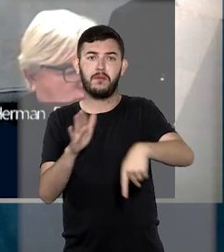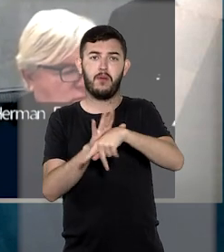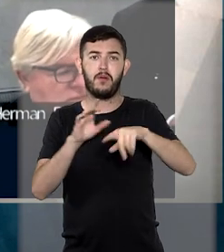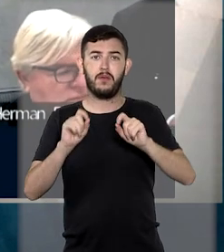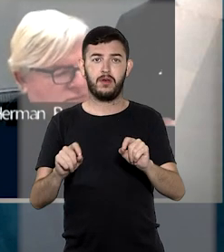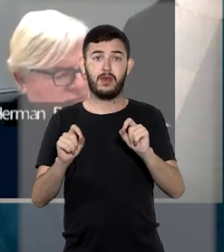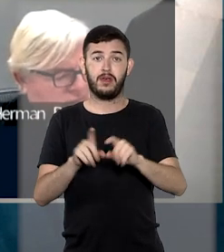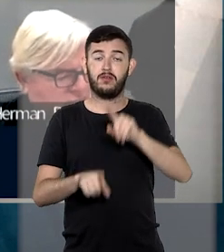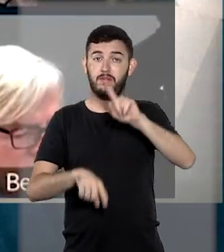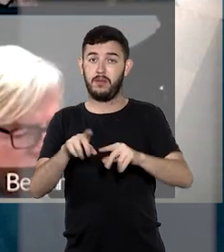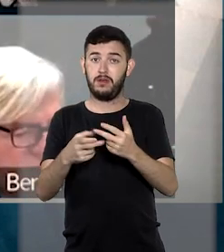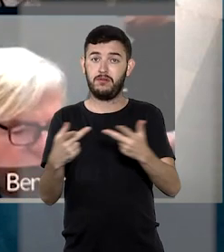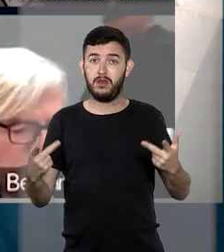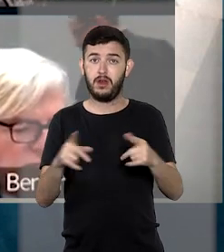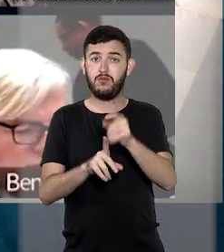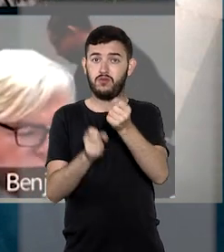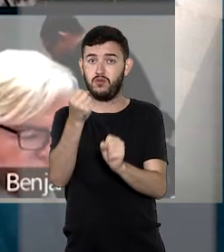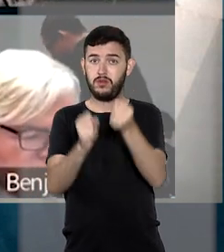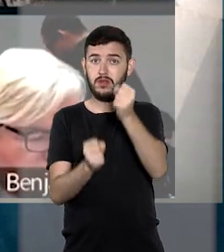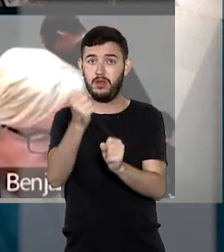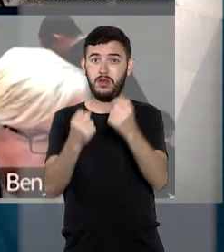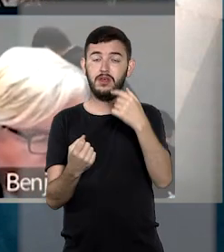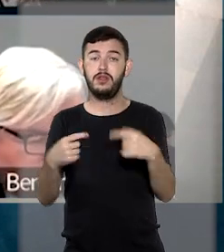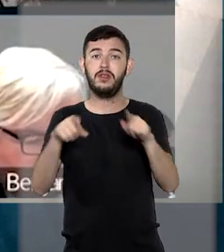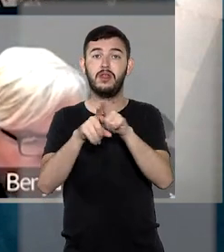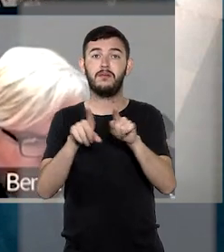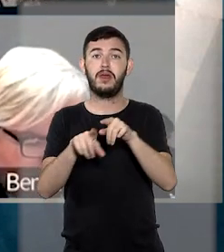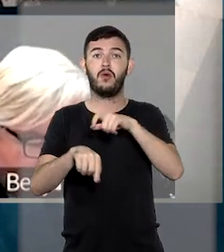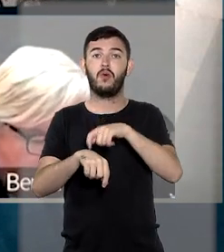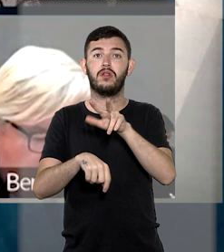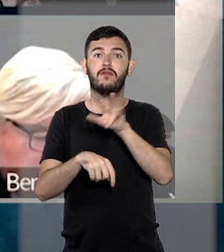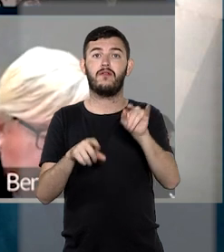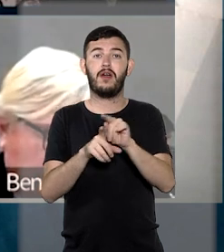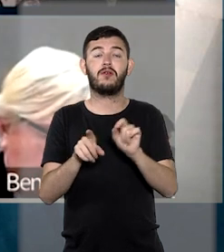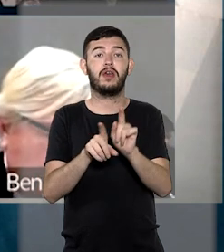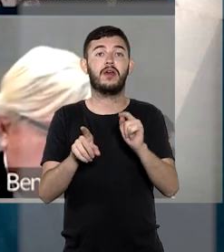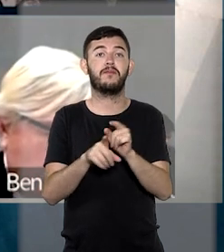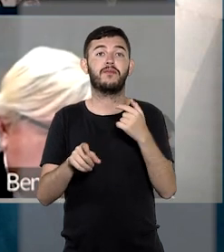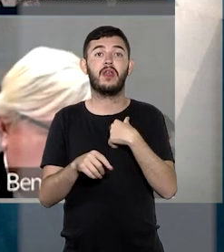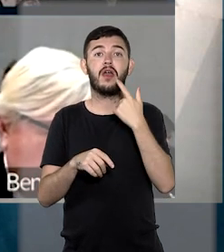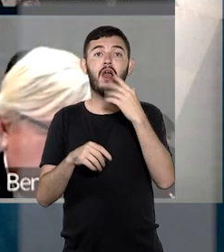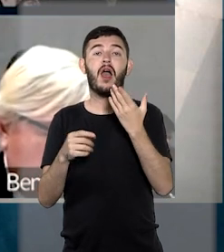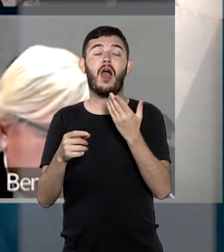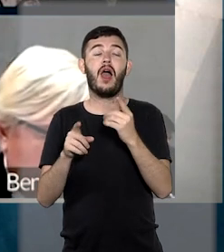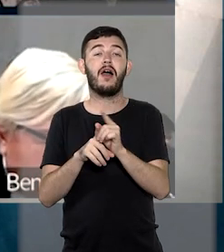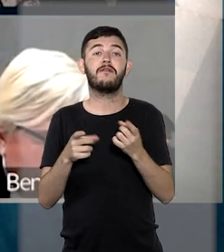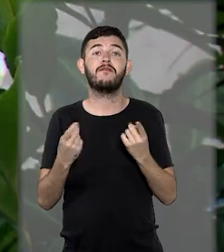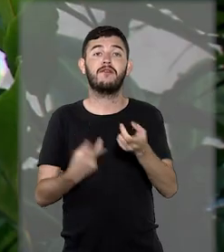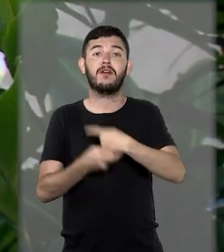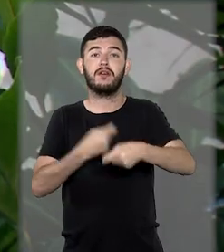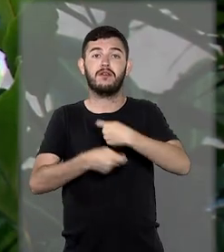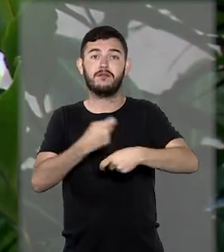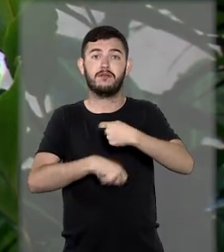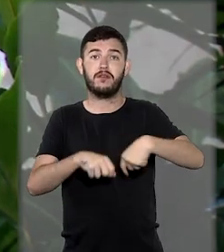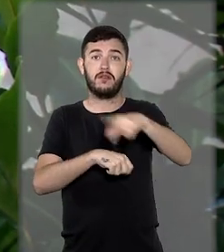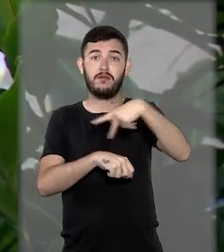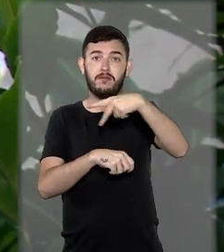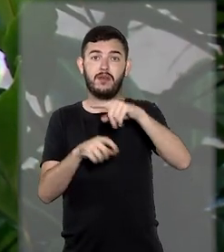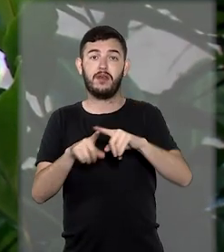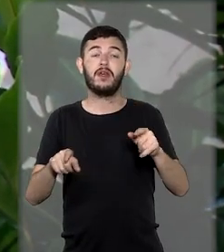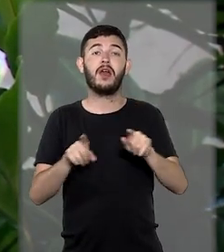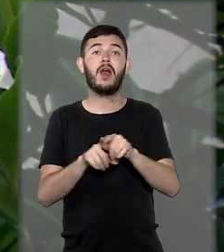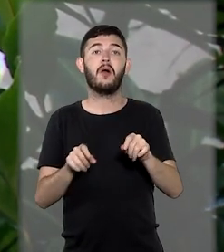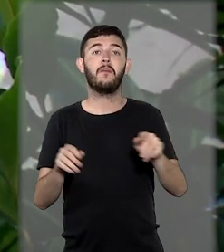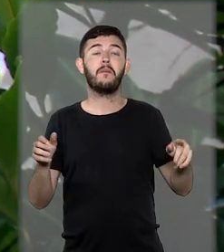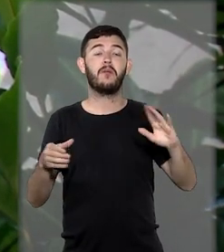desembaraço aduaneiro do bem industrializado, quanto na saída do importador para revenda no mercado interno. A ação julgada foi